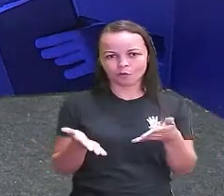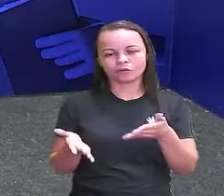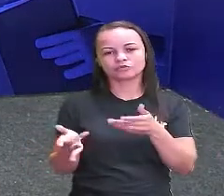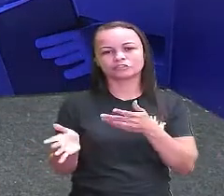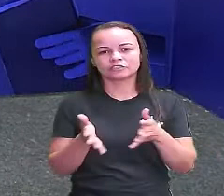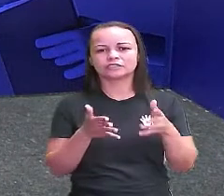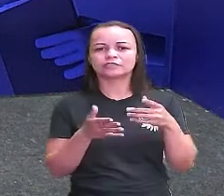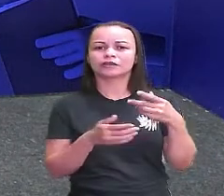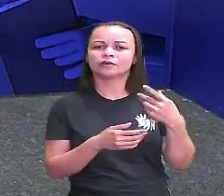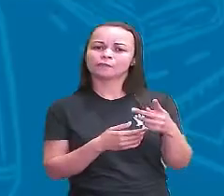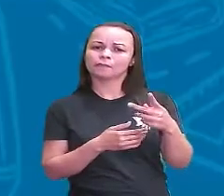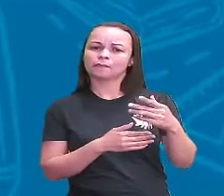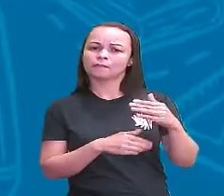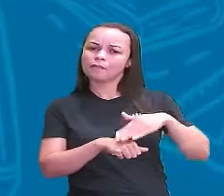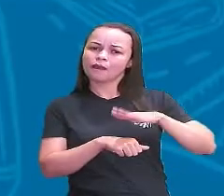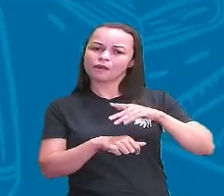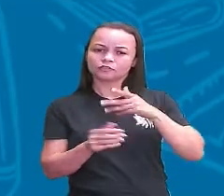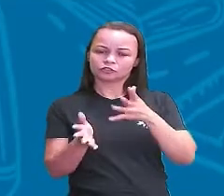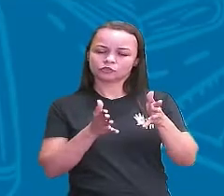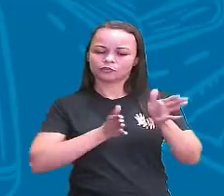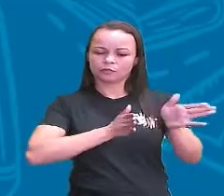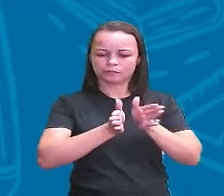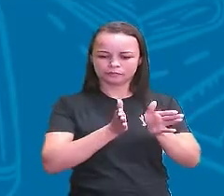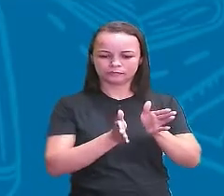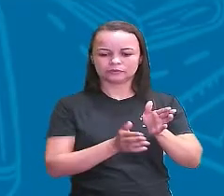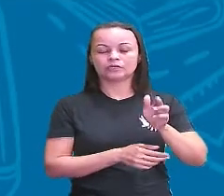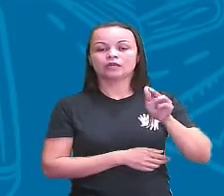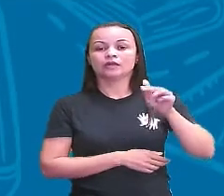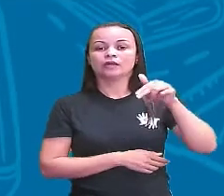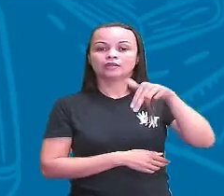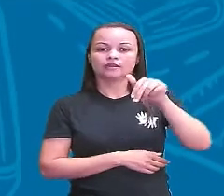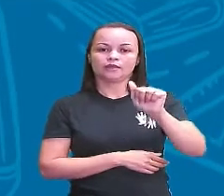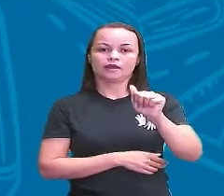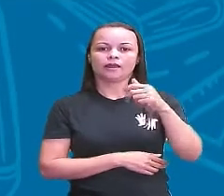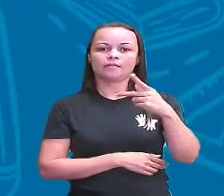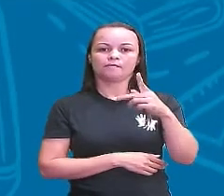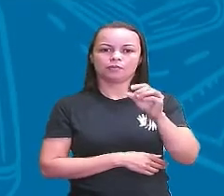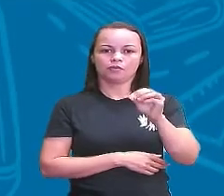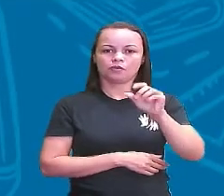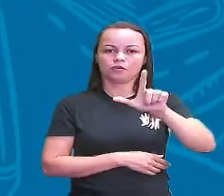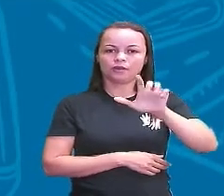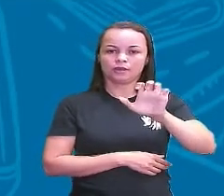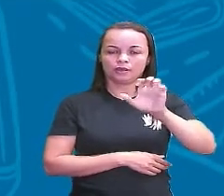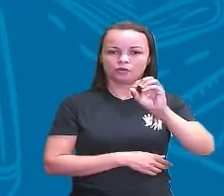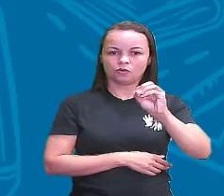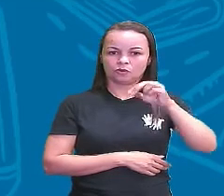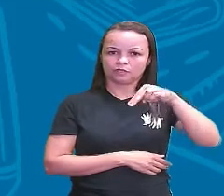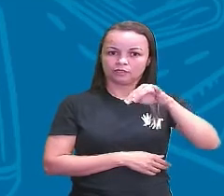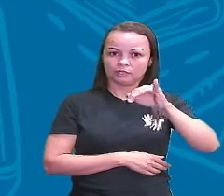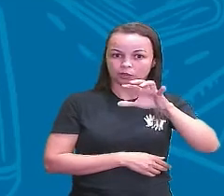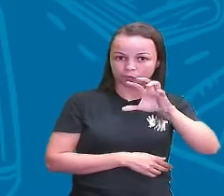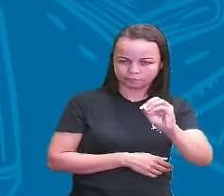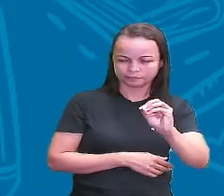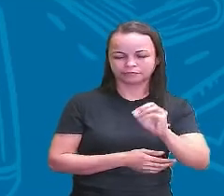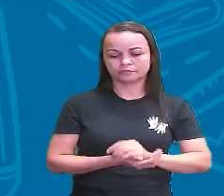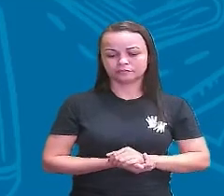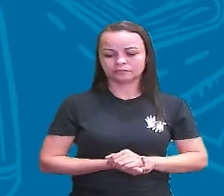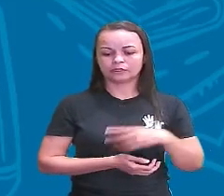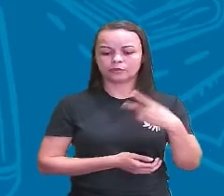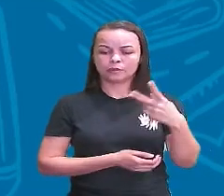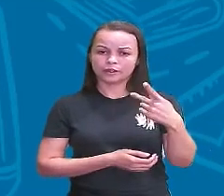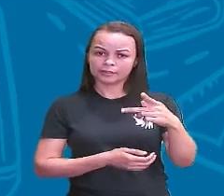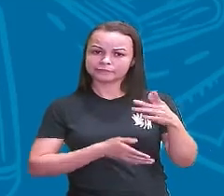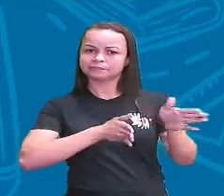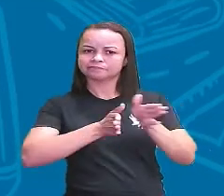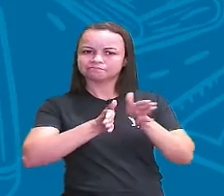mais sobre o período Napoleônico então, esse período, ele para